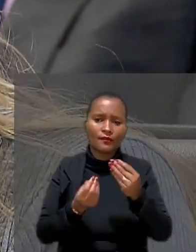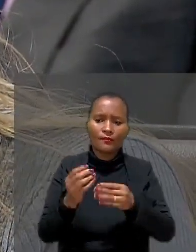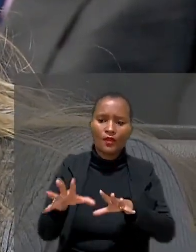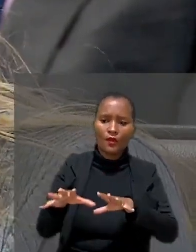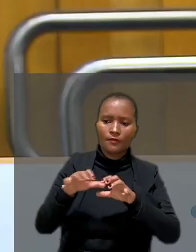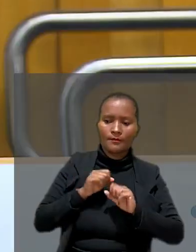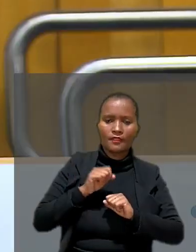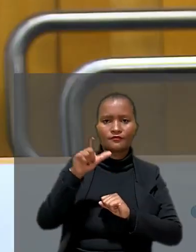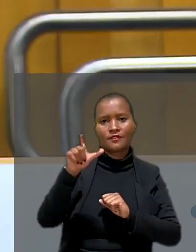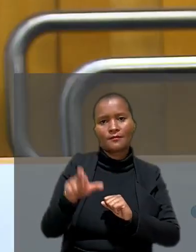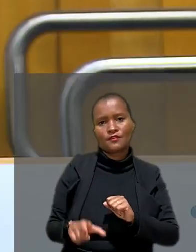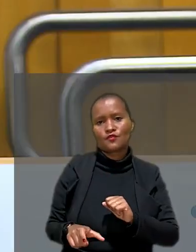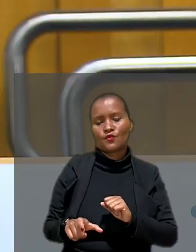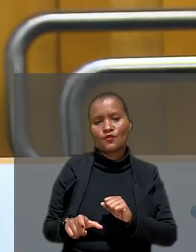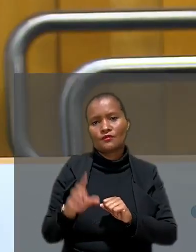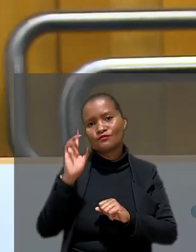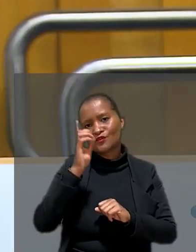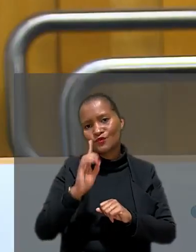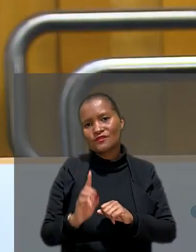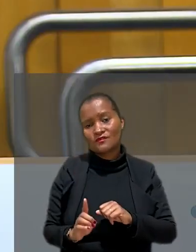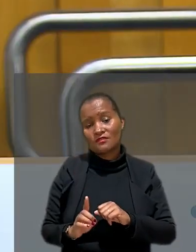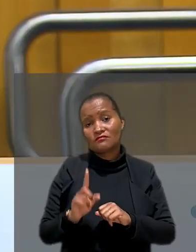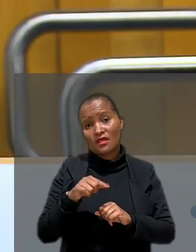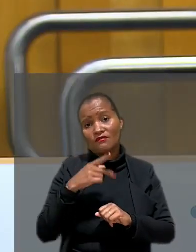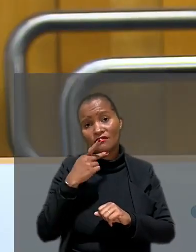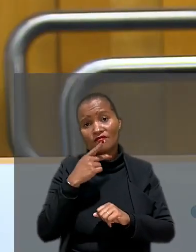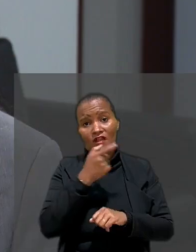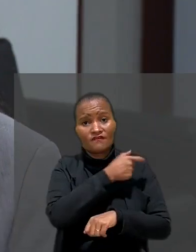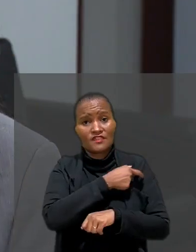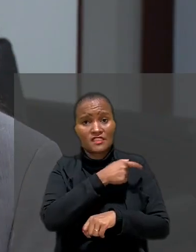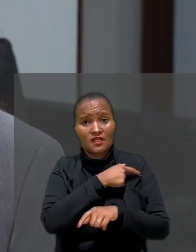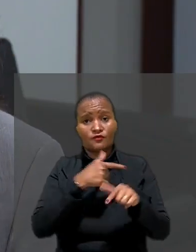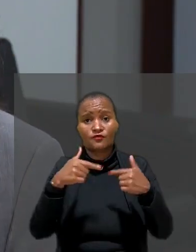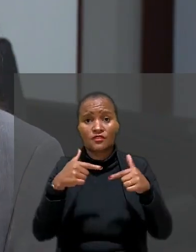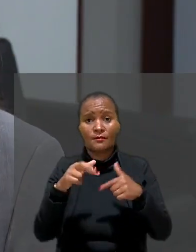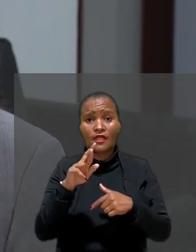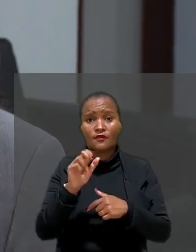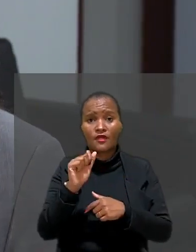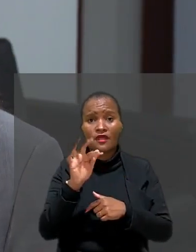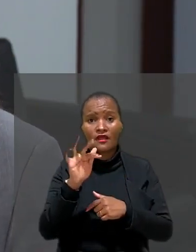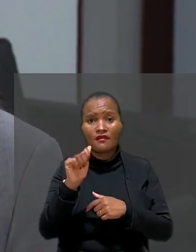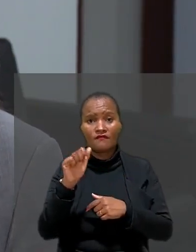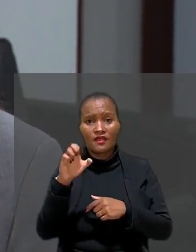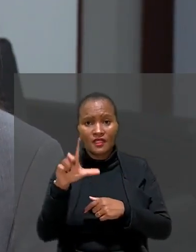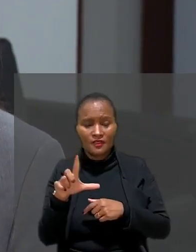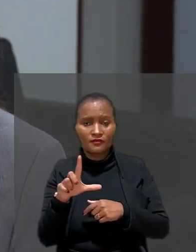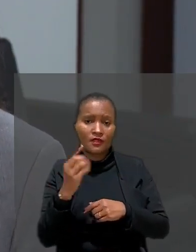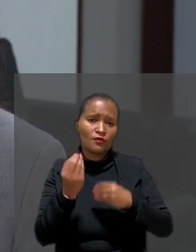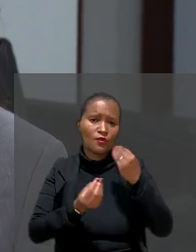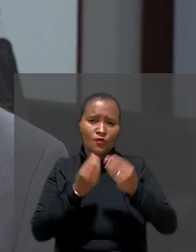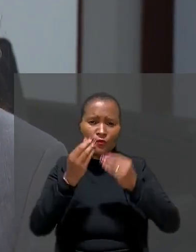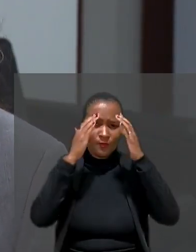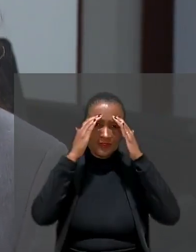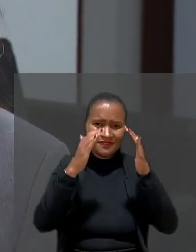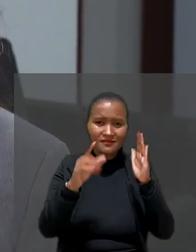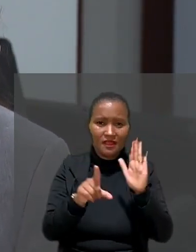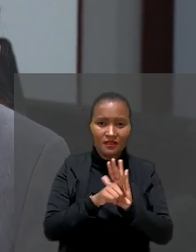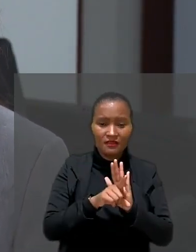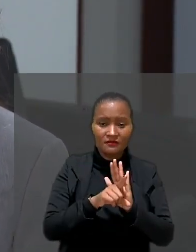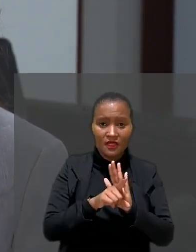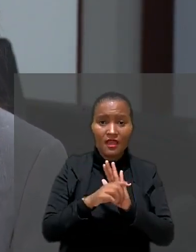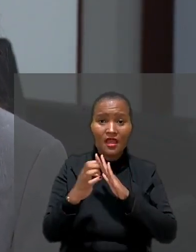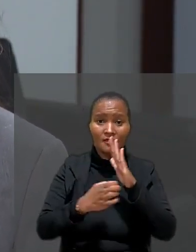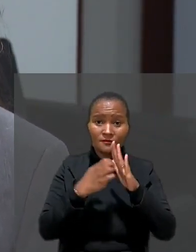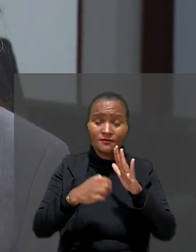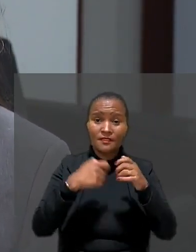deficiência. É o que diz o fiscal do trabalho, Rafael Giger. Como cumprir essa legislação? É as empresas compreenderem que o público-alvo